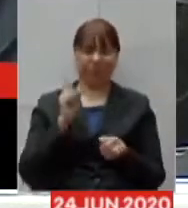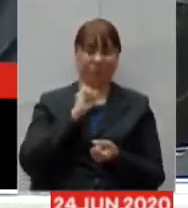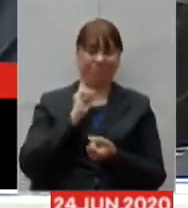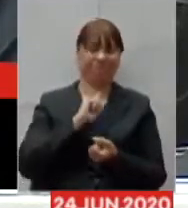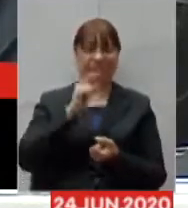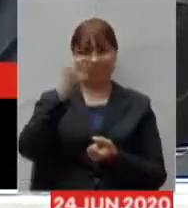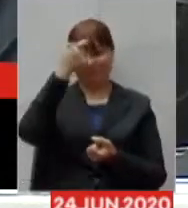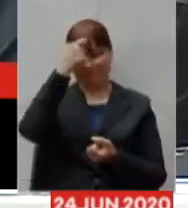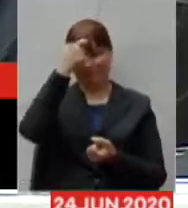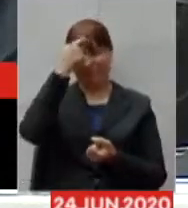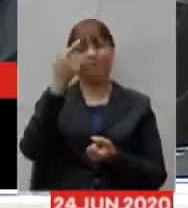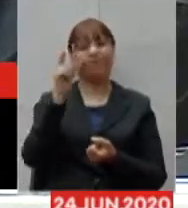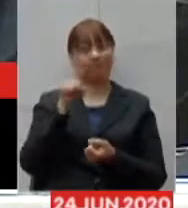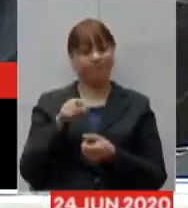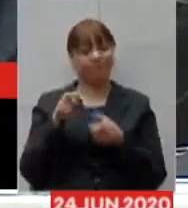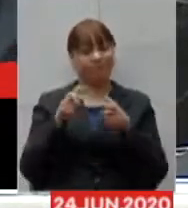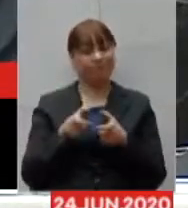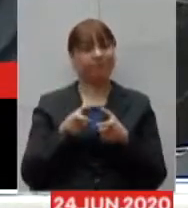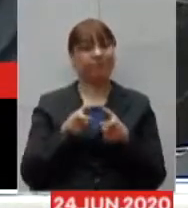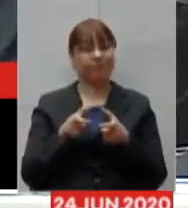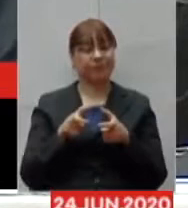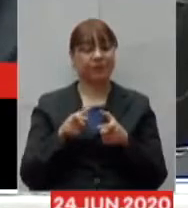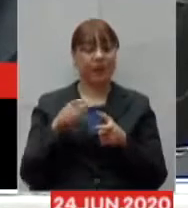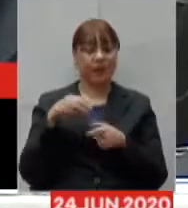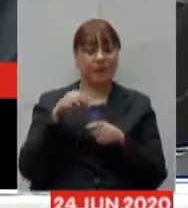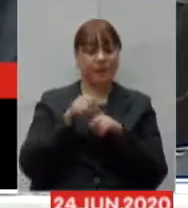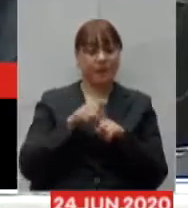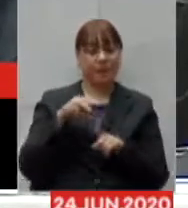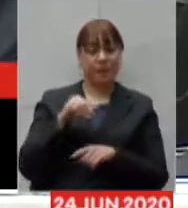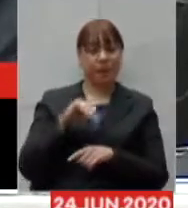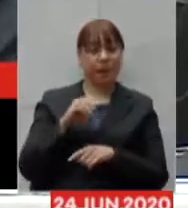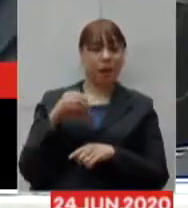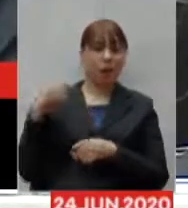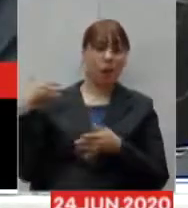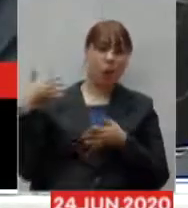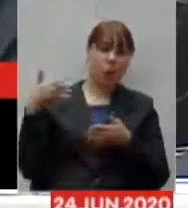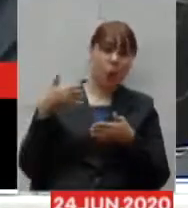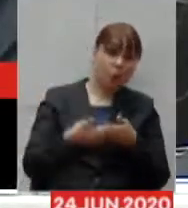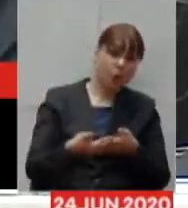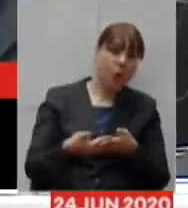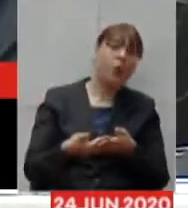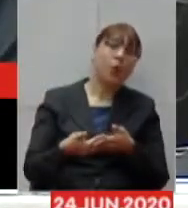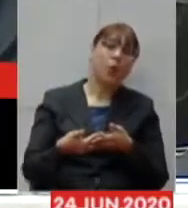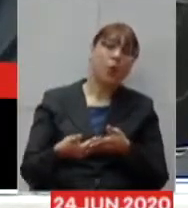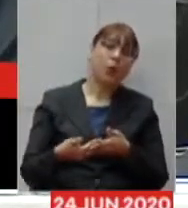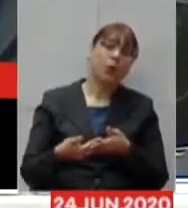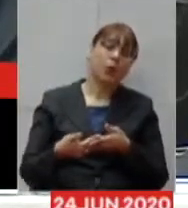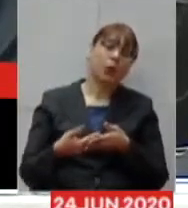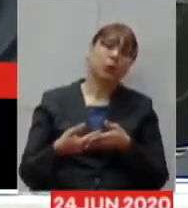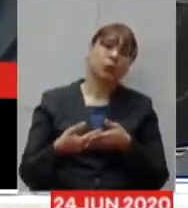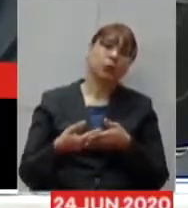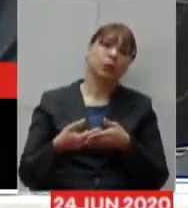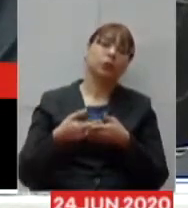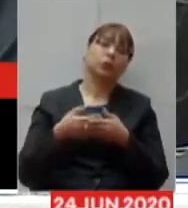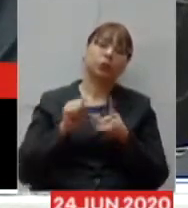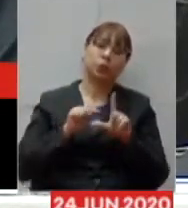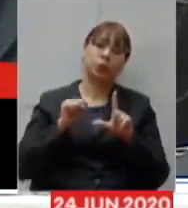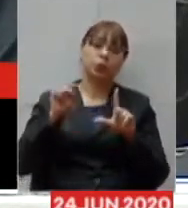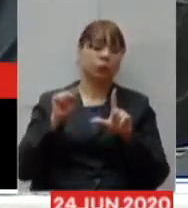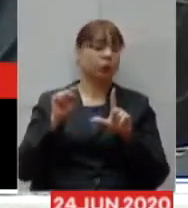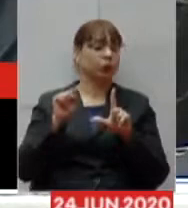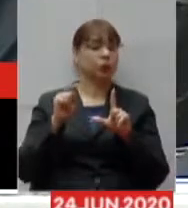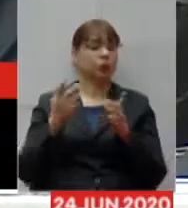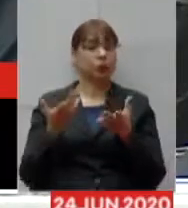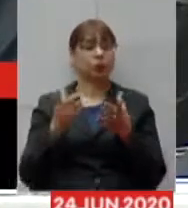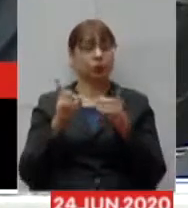foi a região que de maio para cá teve proporcionalmente o menor crescimento então nós entendemos que